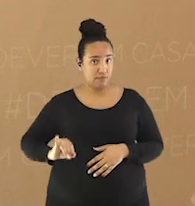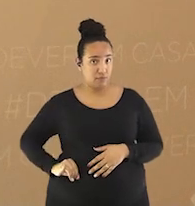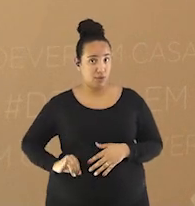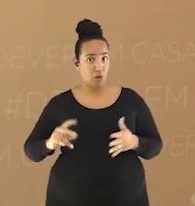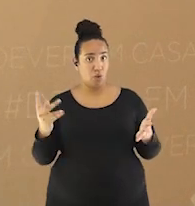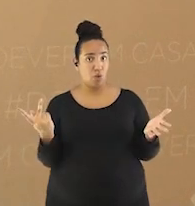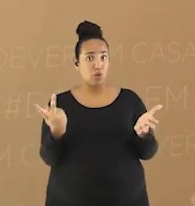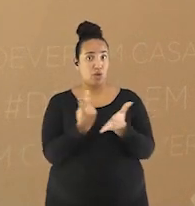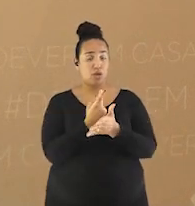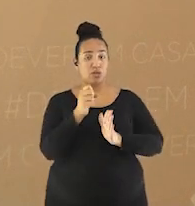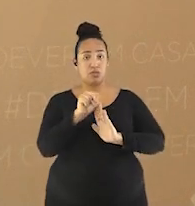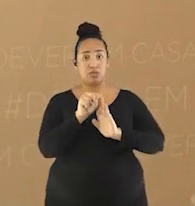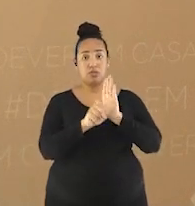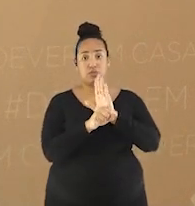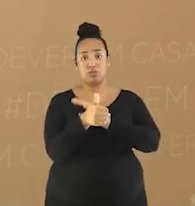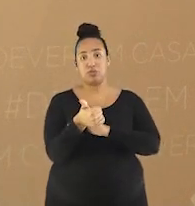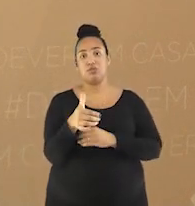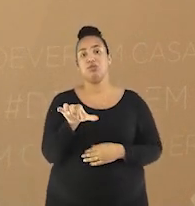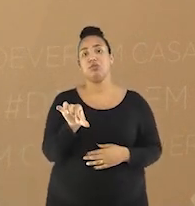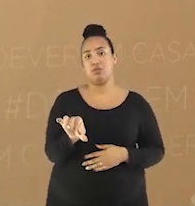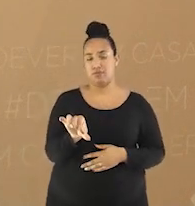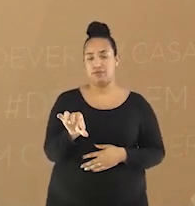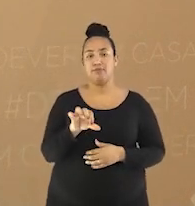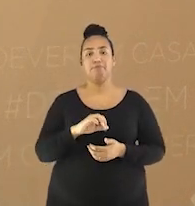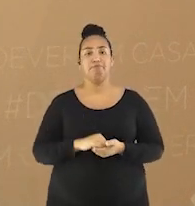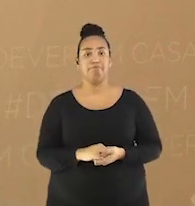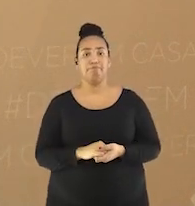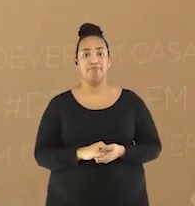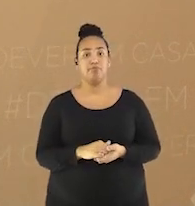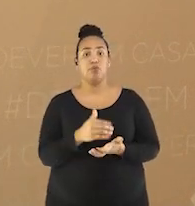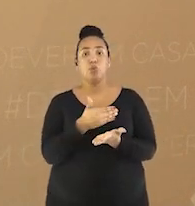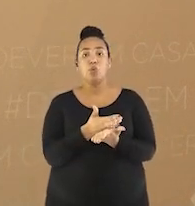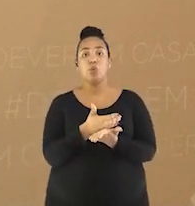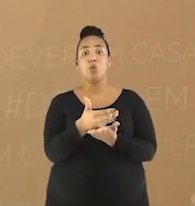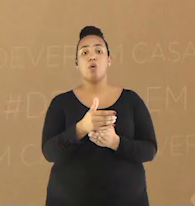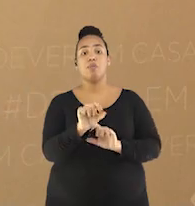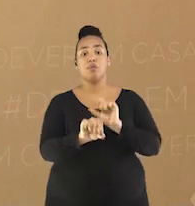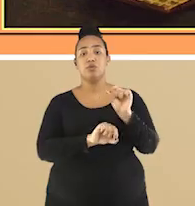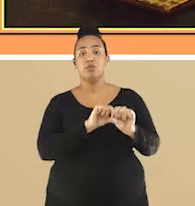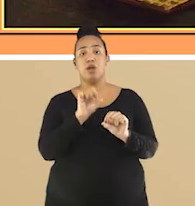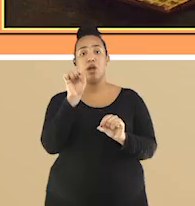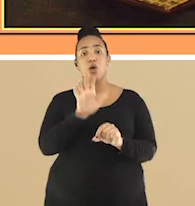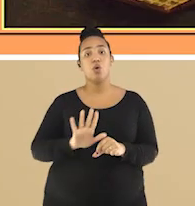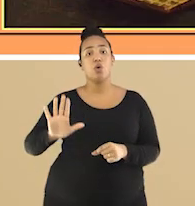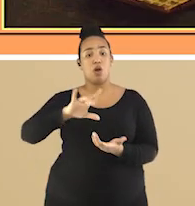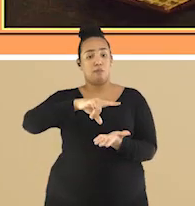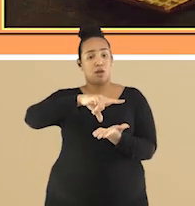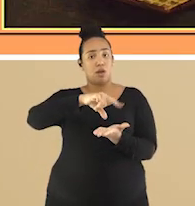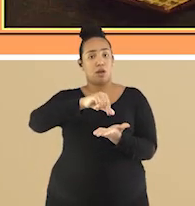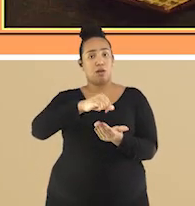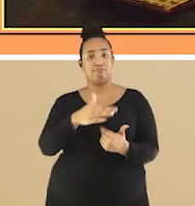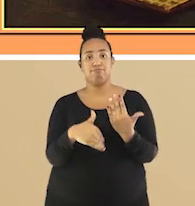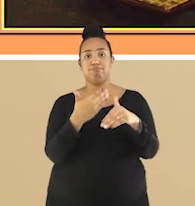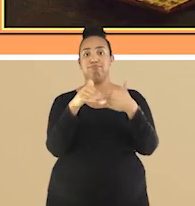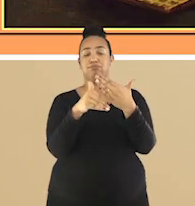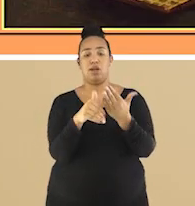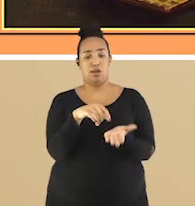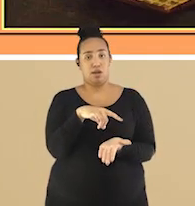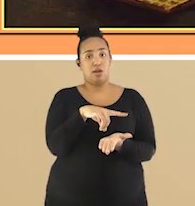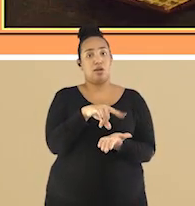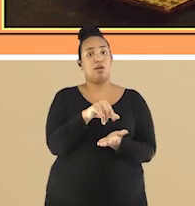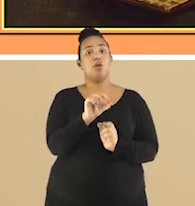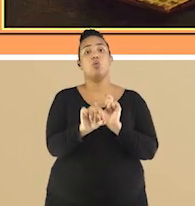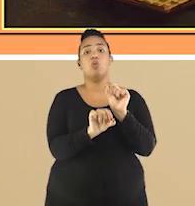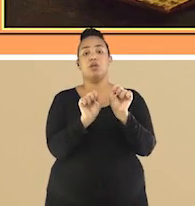XIX. Foi um momento de expansão do capitalismo industrial europeu. O capitalismo é um sistema econômico